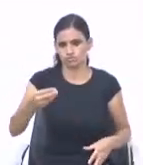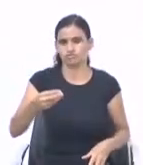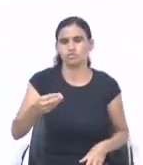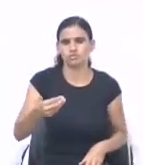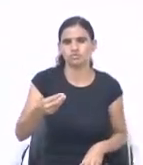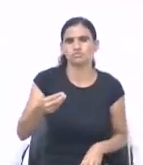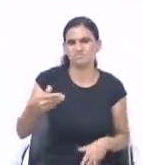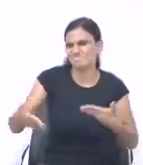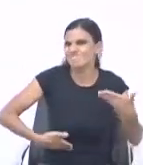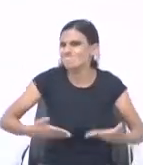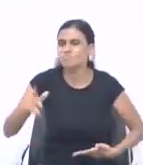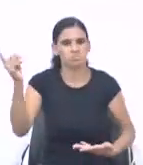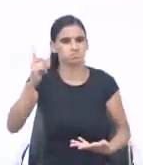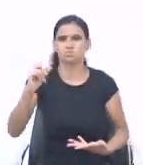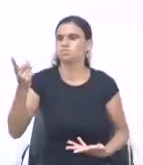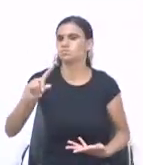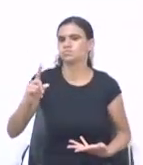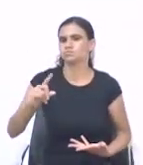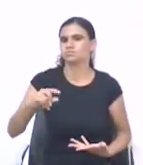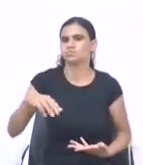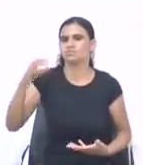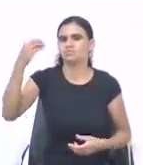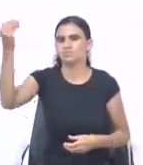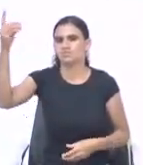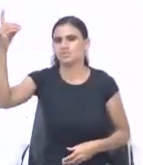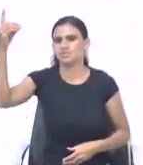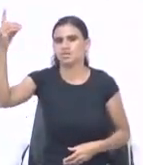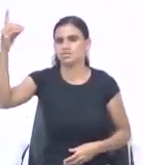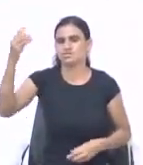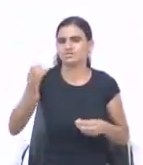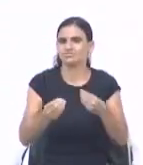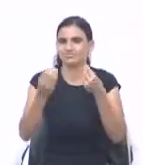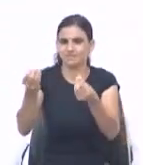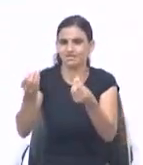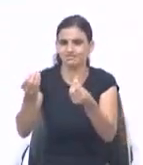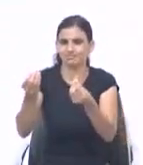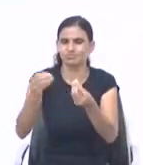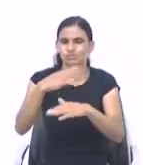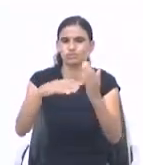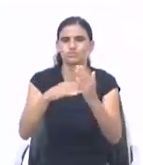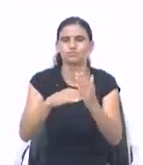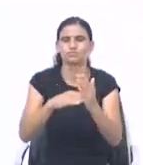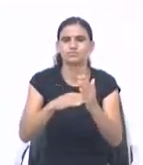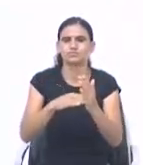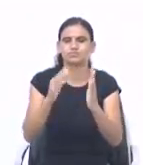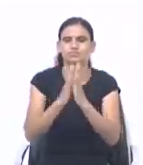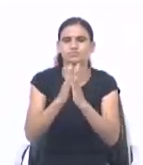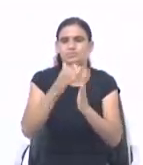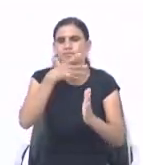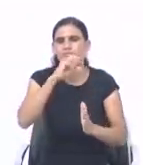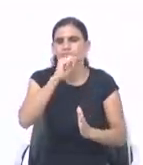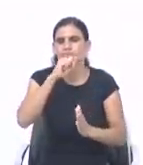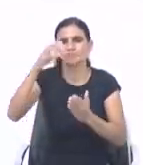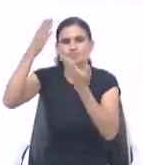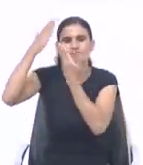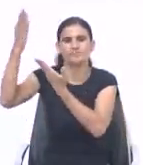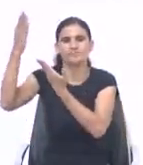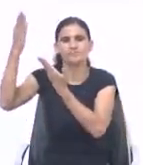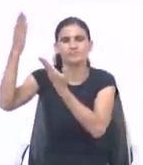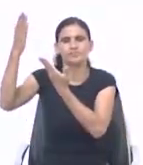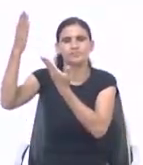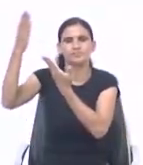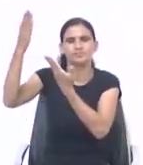mendigar o pão. Porque Deus é provedor de todas as coisas. Em nome do Senhor Jesus Cristo. Oremos. Pai te dou graças Senhor.